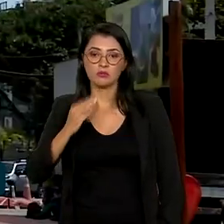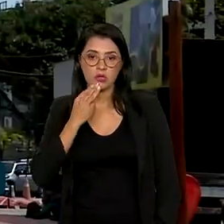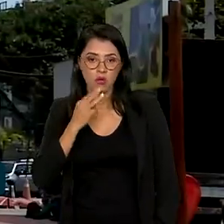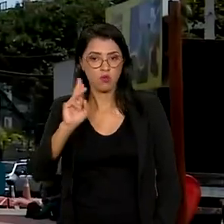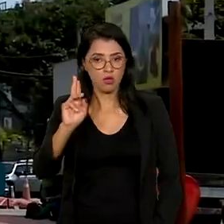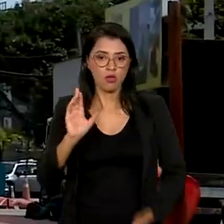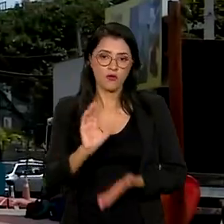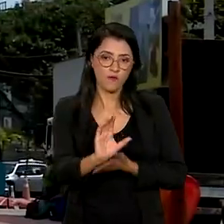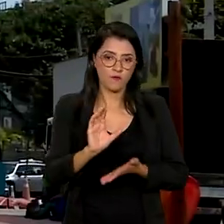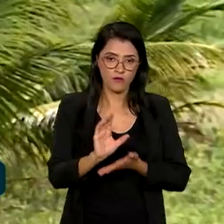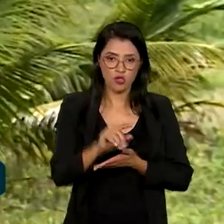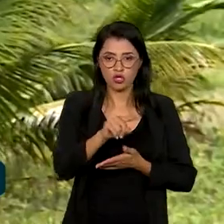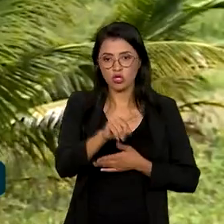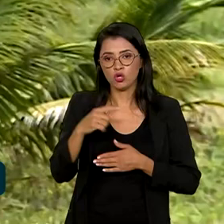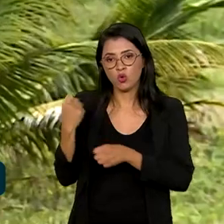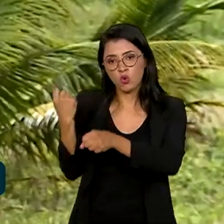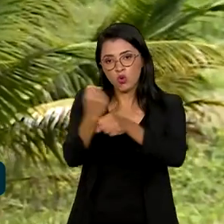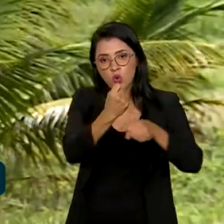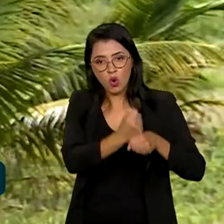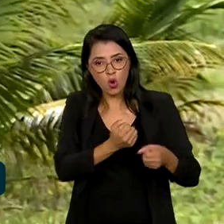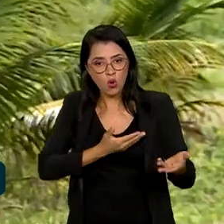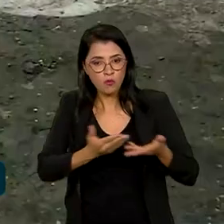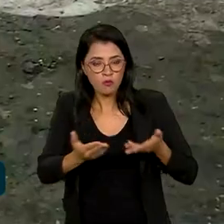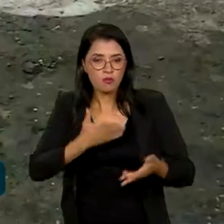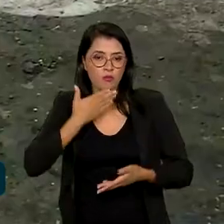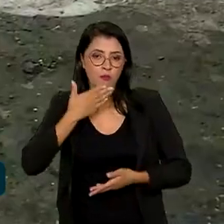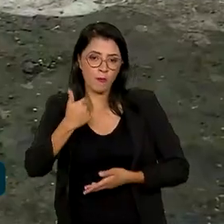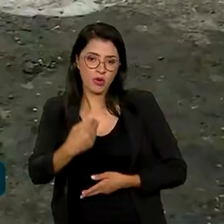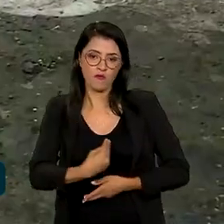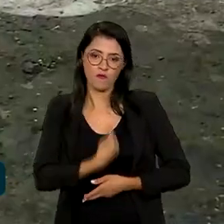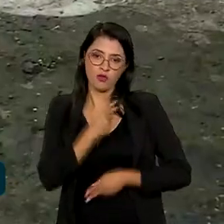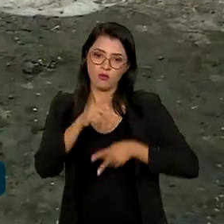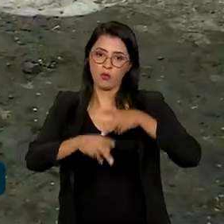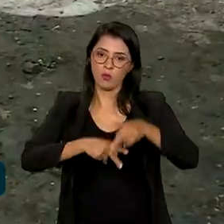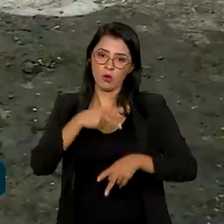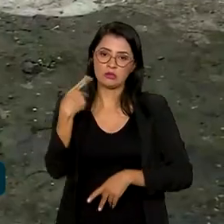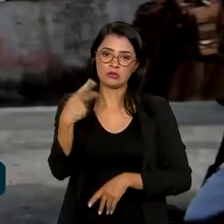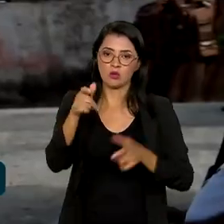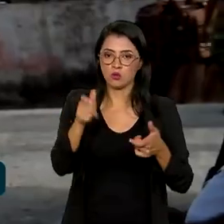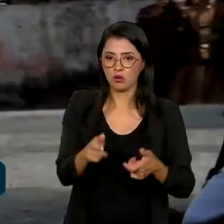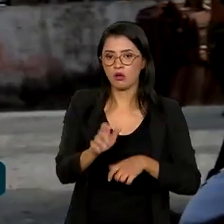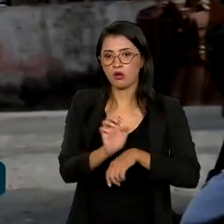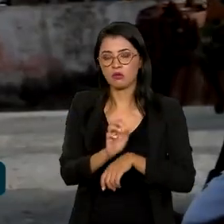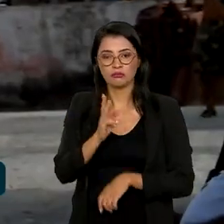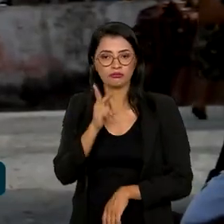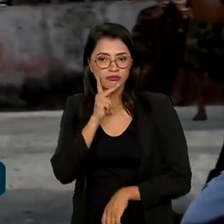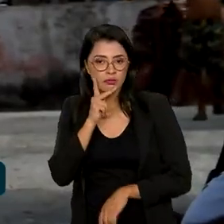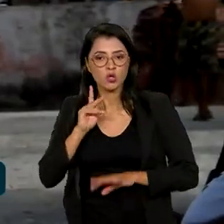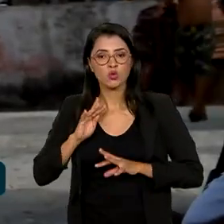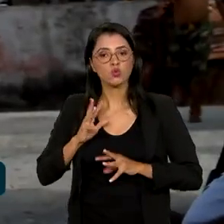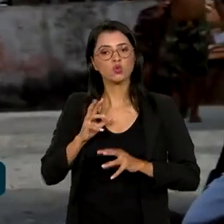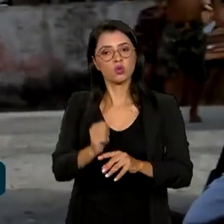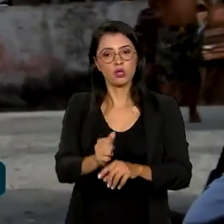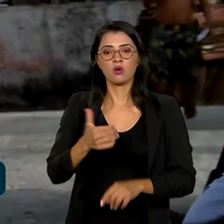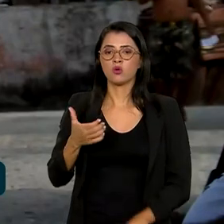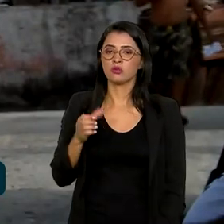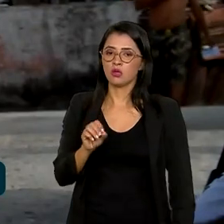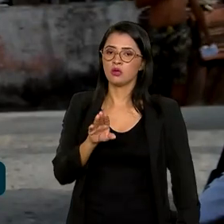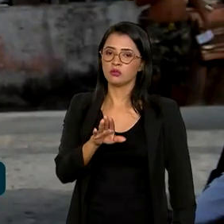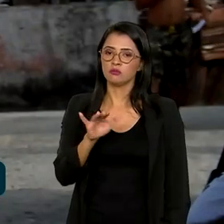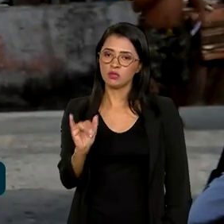serão investidos em obras e serviços para melhorar a vida da população paraibana. Desse total, 10